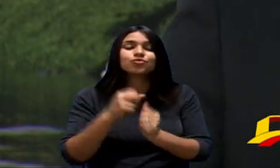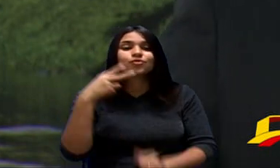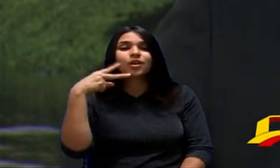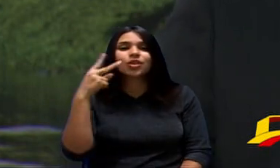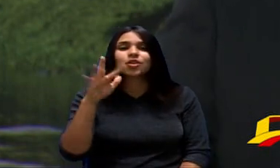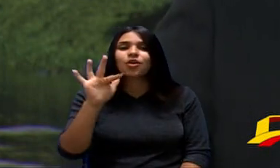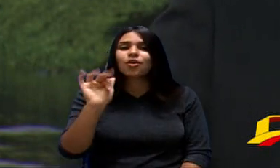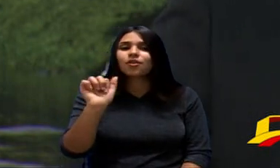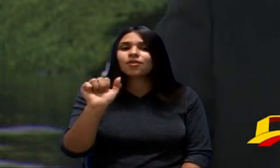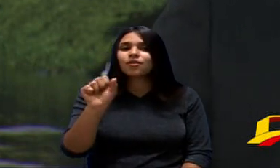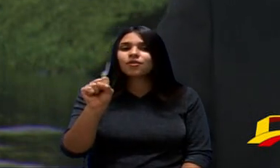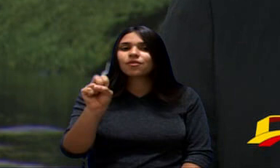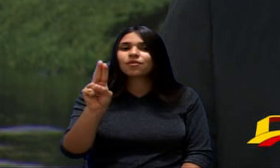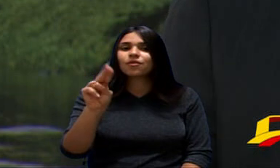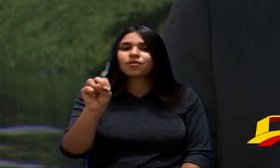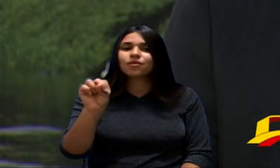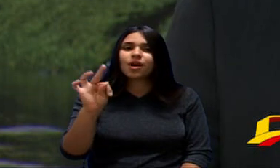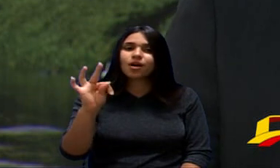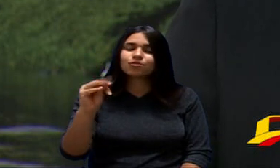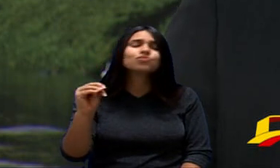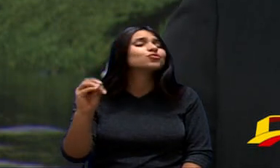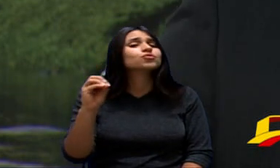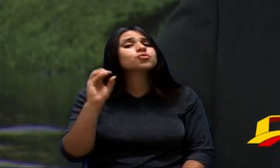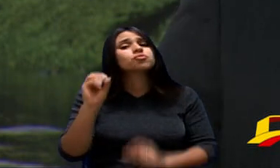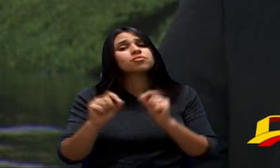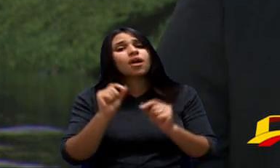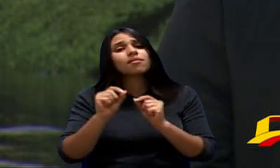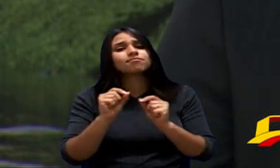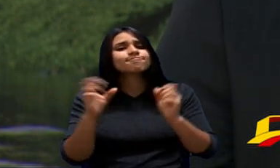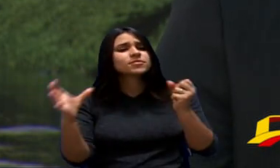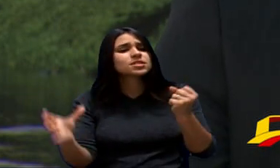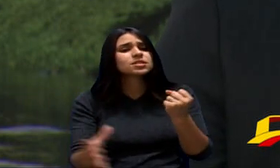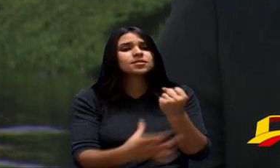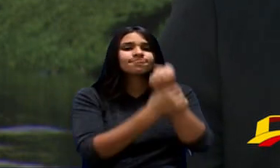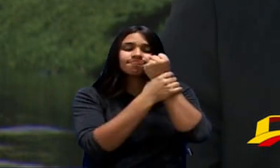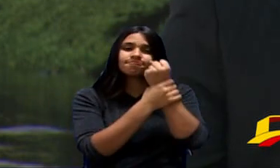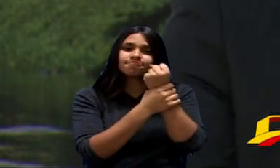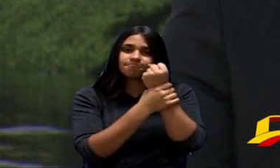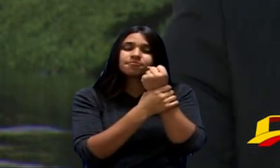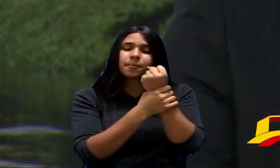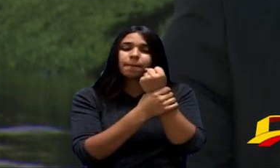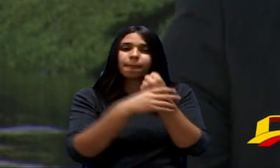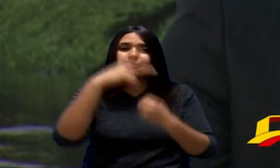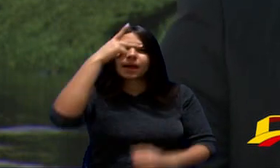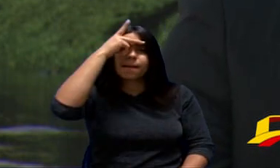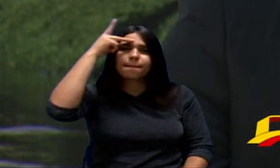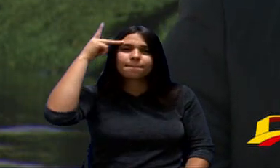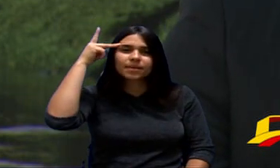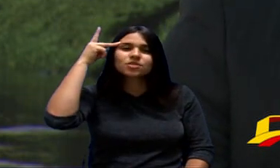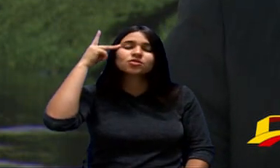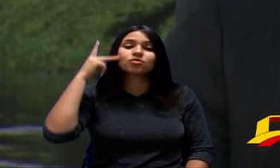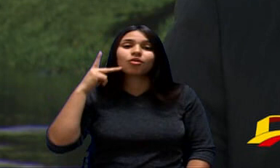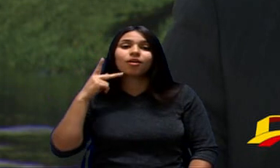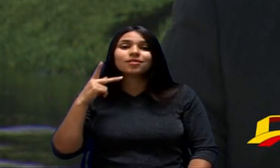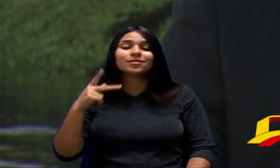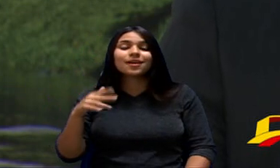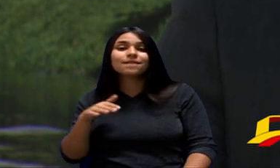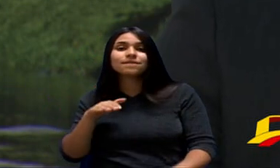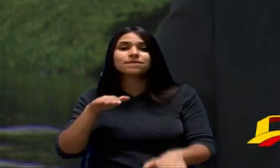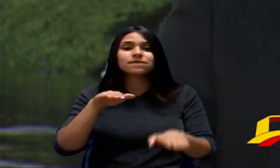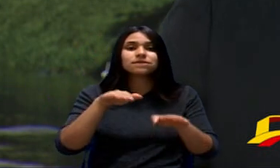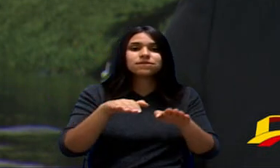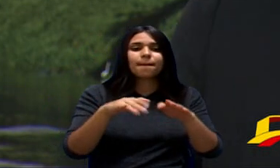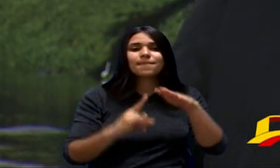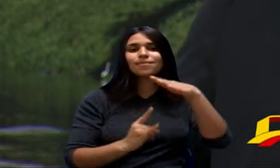Em Relação Em Trazer Um Pouco Mais Segurança Também Para O Cliente Que O Posto No Caso De Combustível Atende